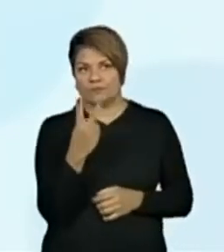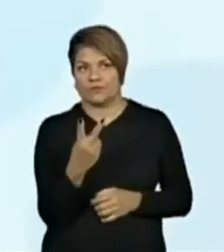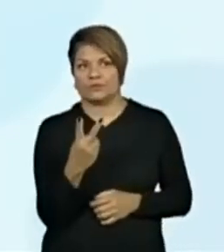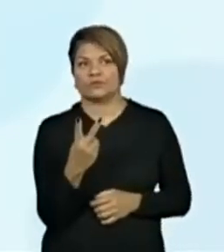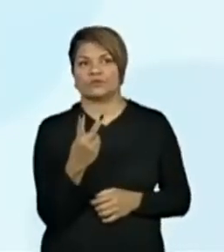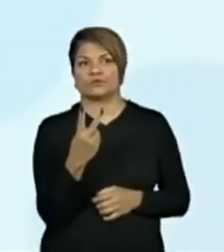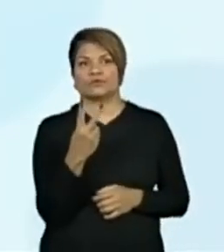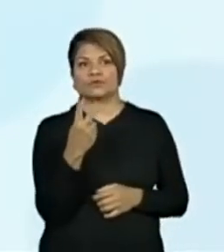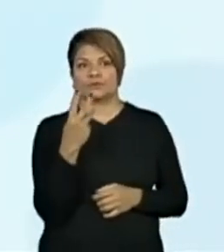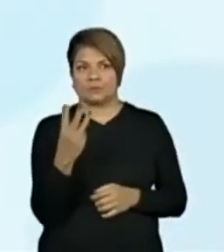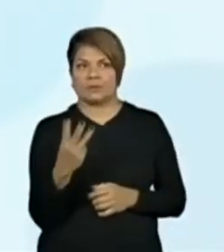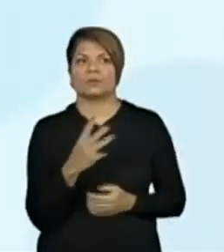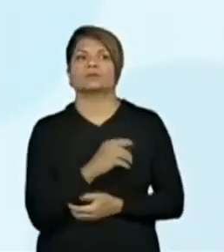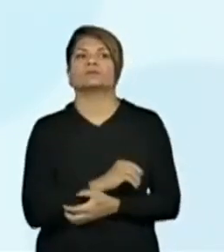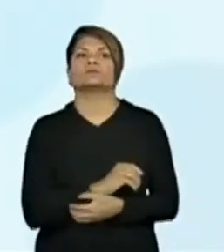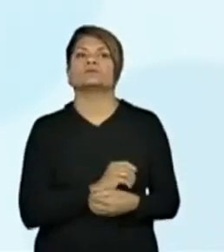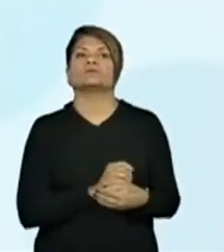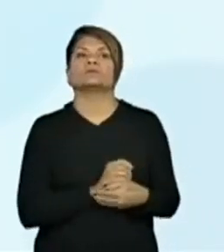423.